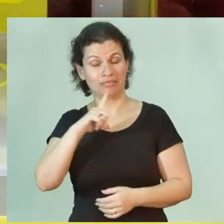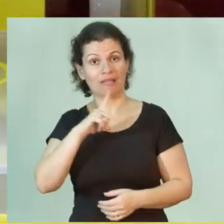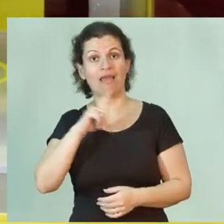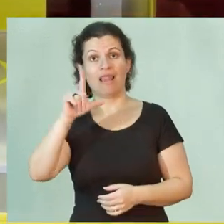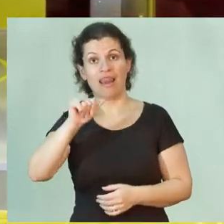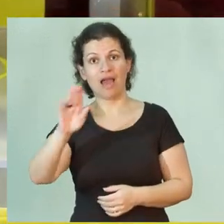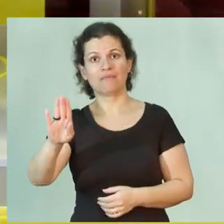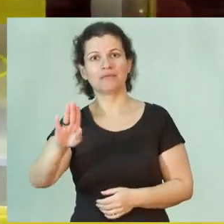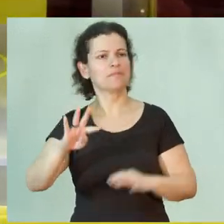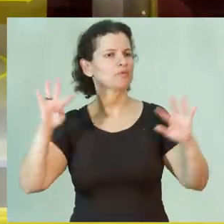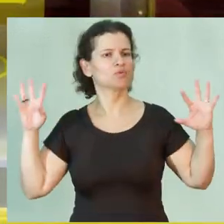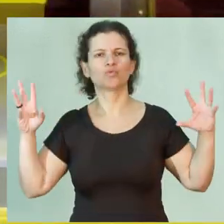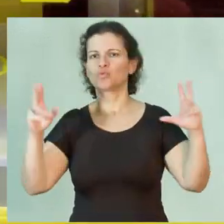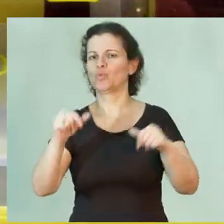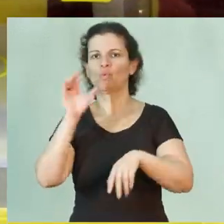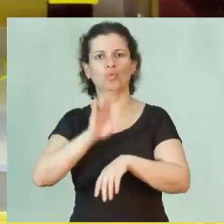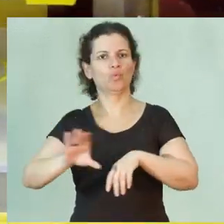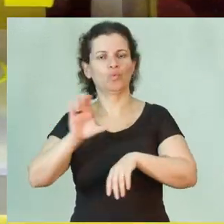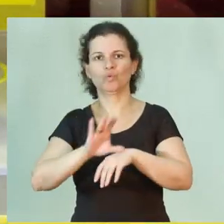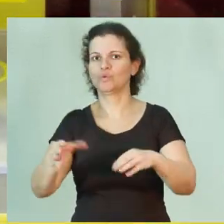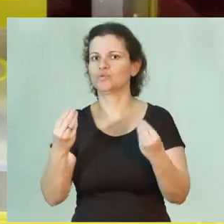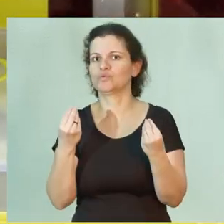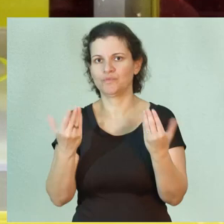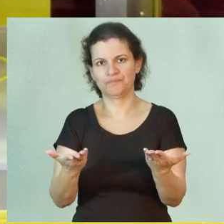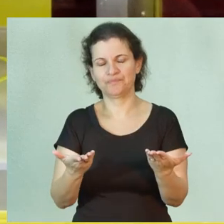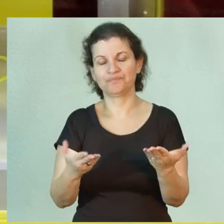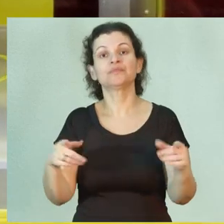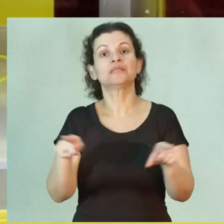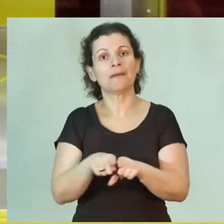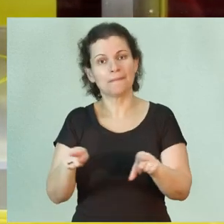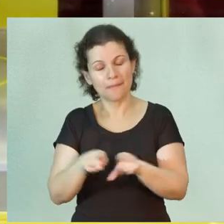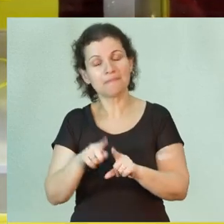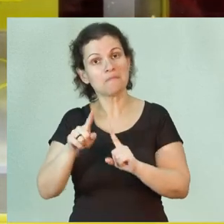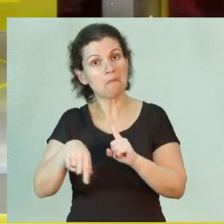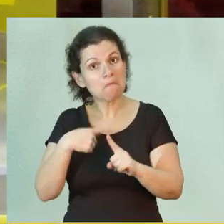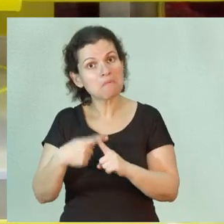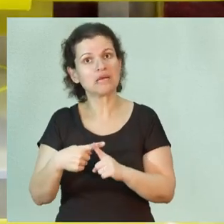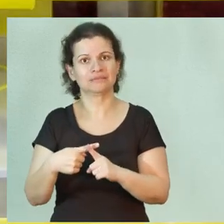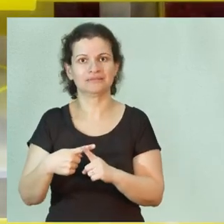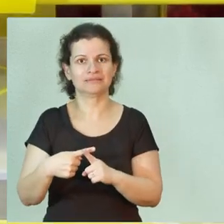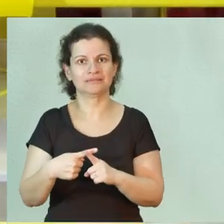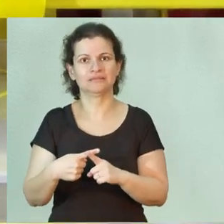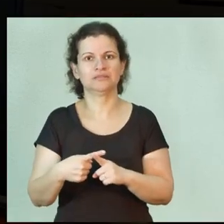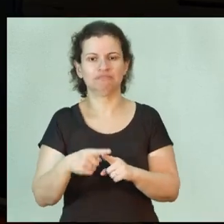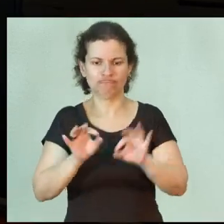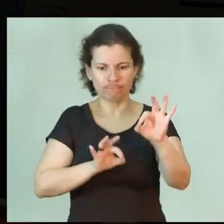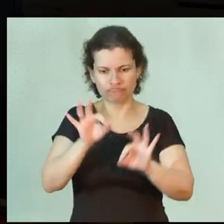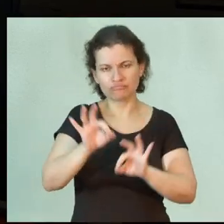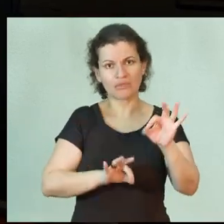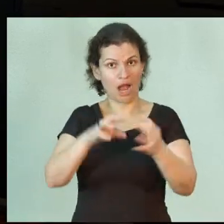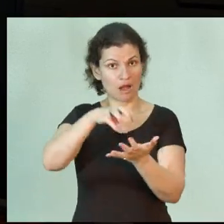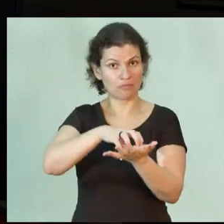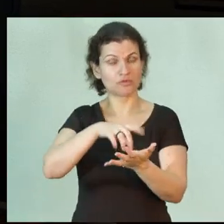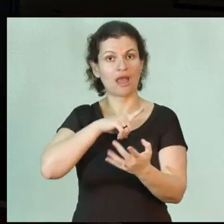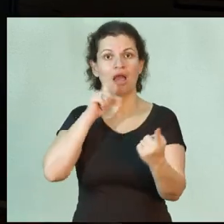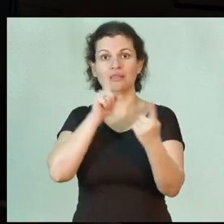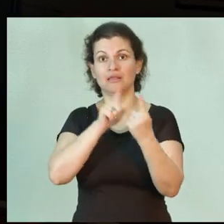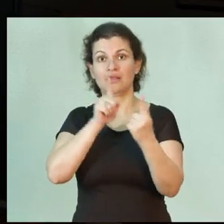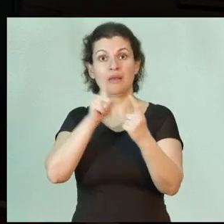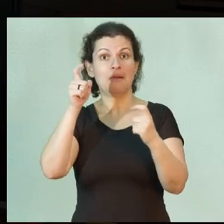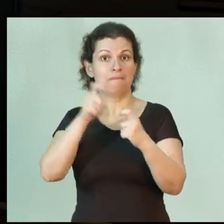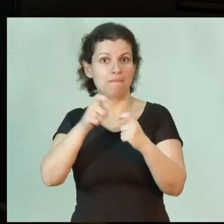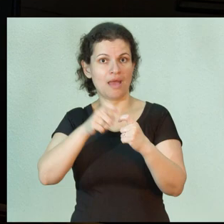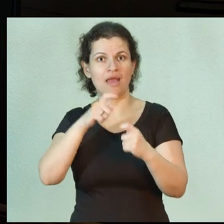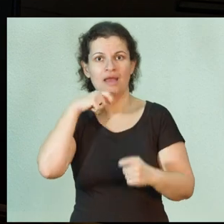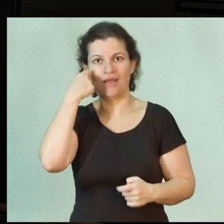laboratórios para todos os cursos que oferece. E também, além disso, na infraestrutura do campus, contamos com atendimento médico